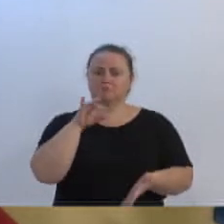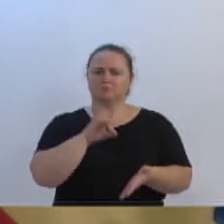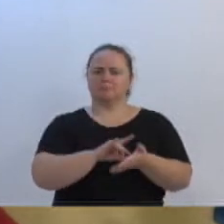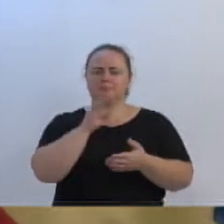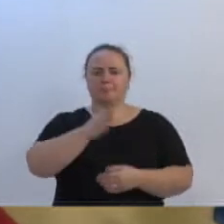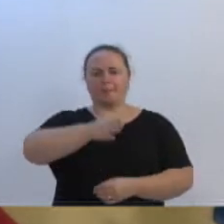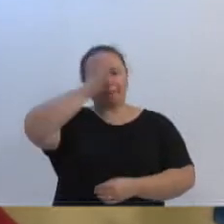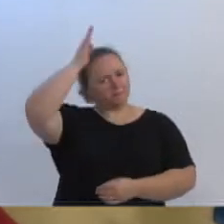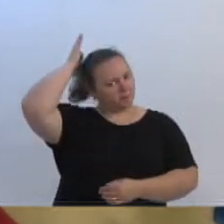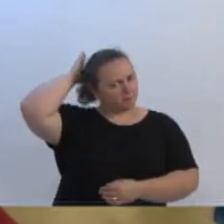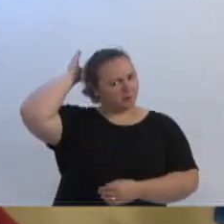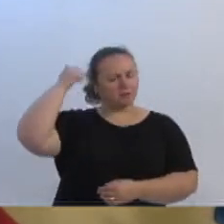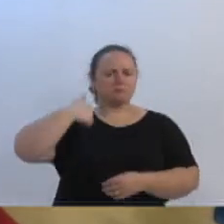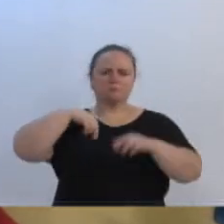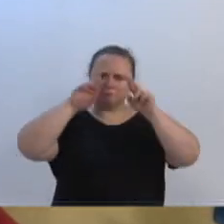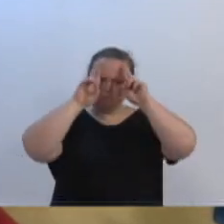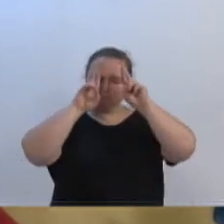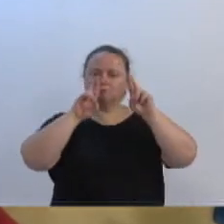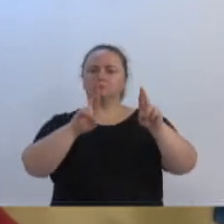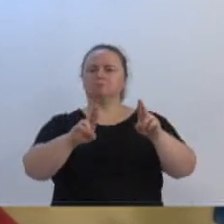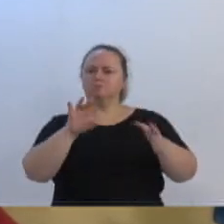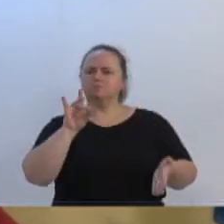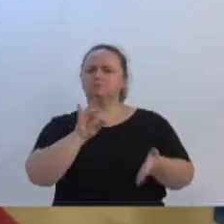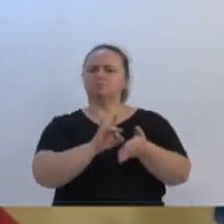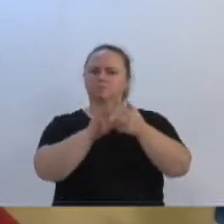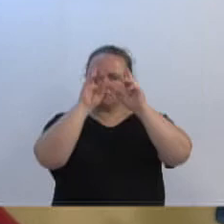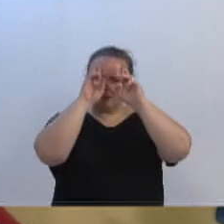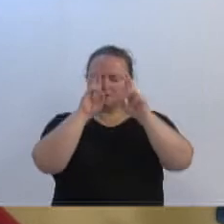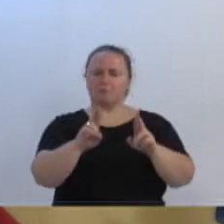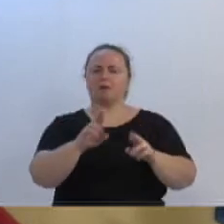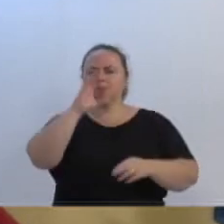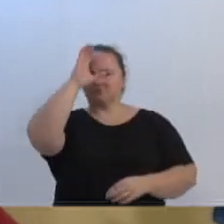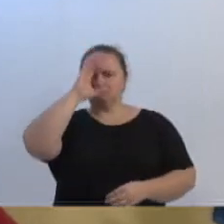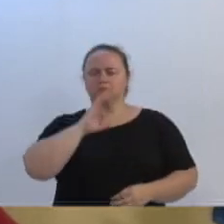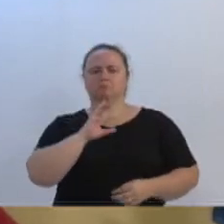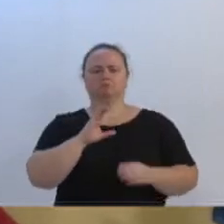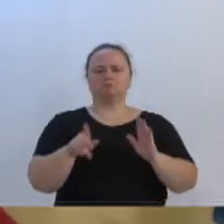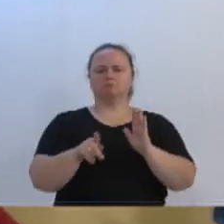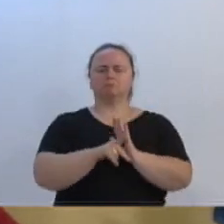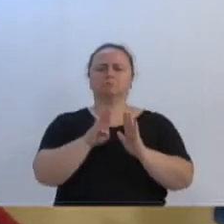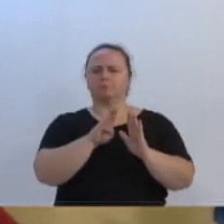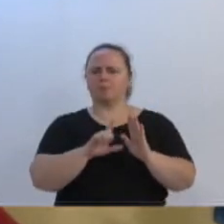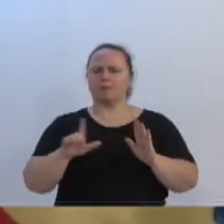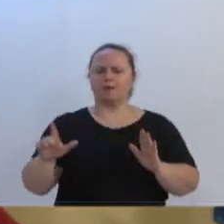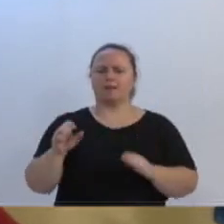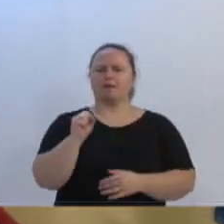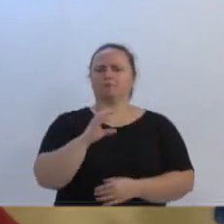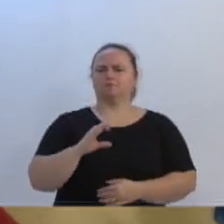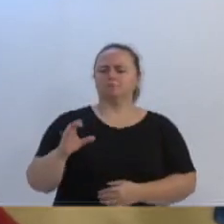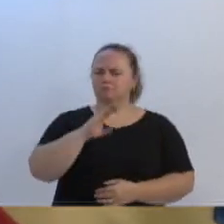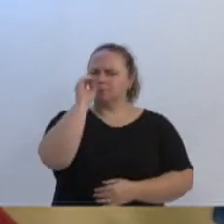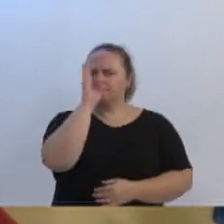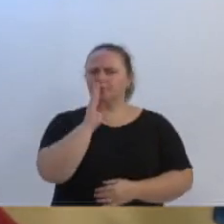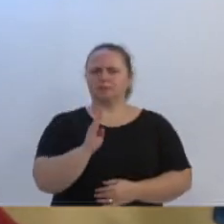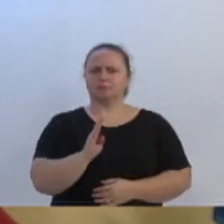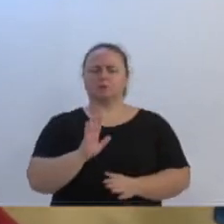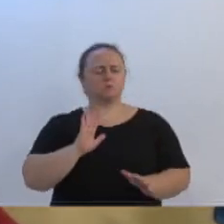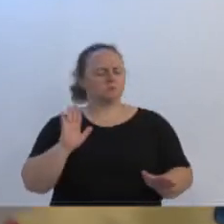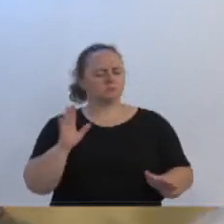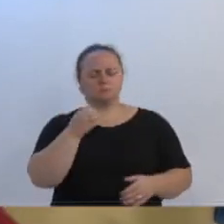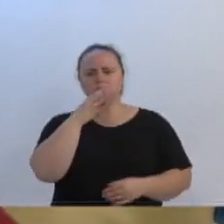sou bombeiro sim, respeito com certeza todo cidadão blumenauense, catarinense, brasileiro, com certeza. Seria isso nessa tarde. Muito boa tarde